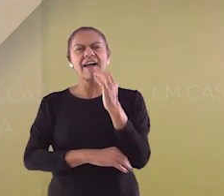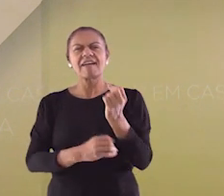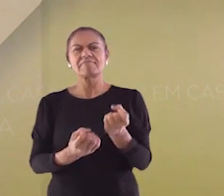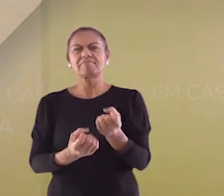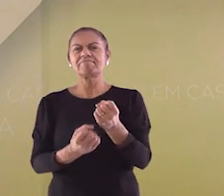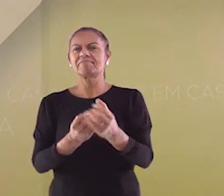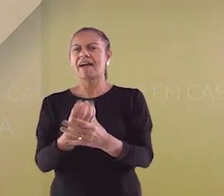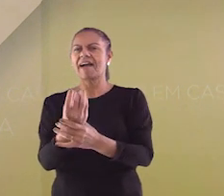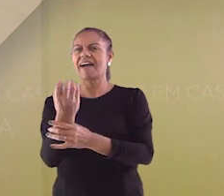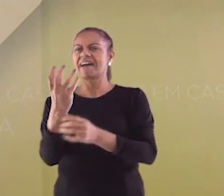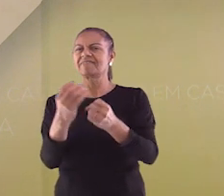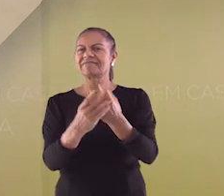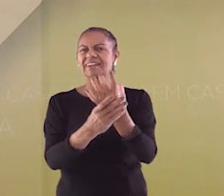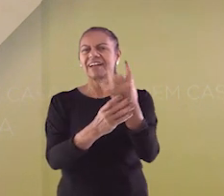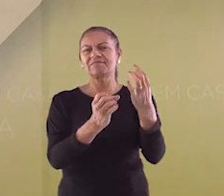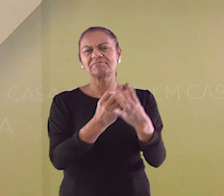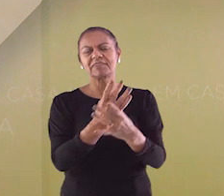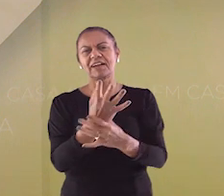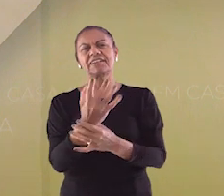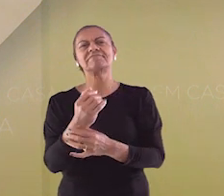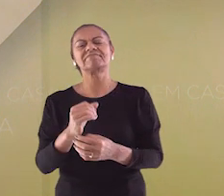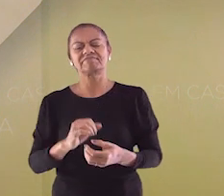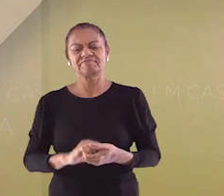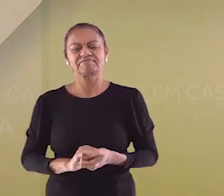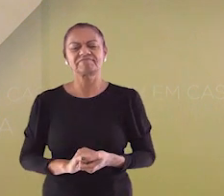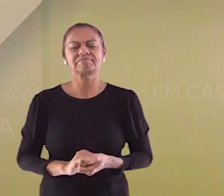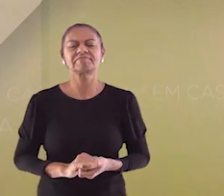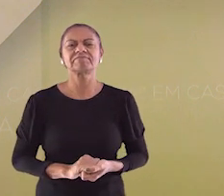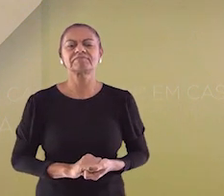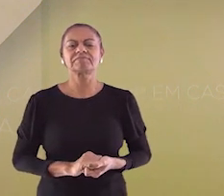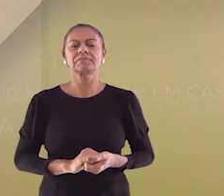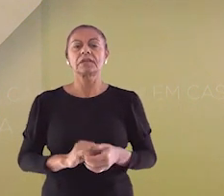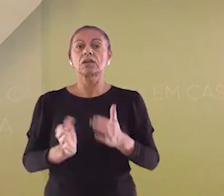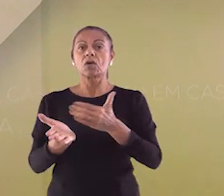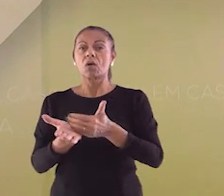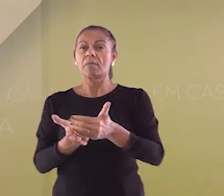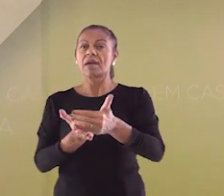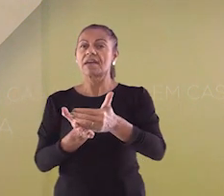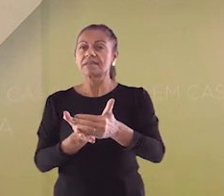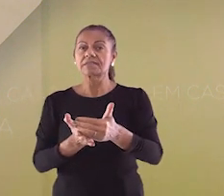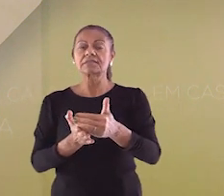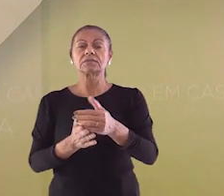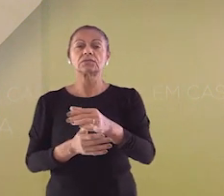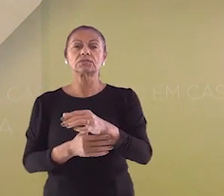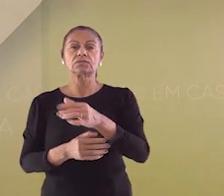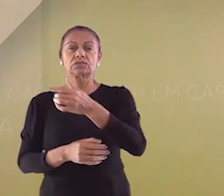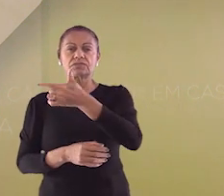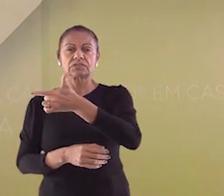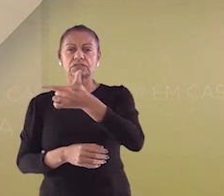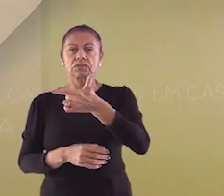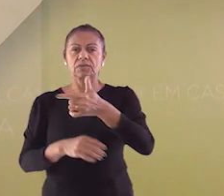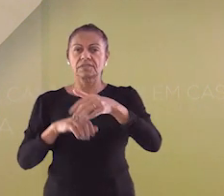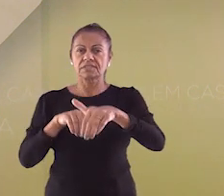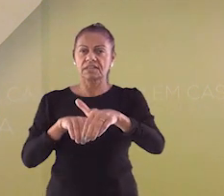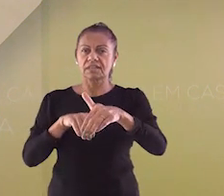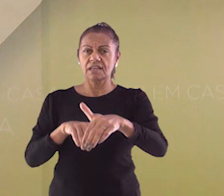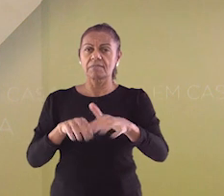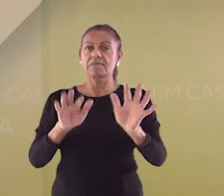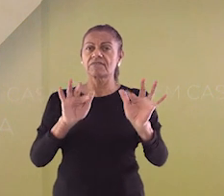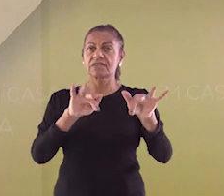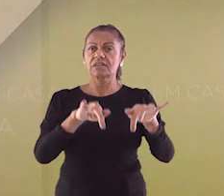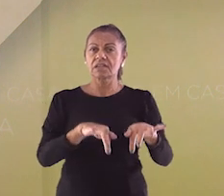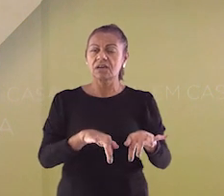terrestre. O hemisfério sul é conhecido como primavera austral e inicia-se por volta do dia